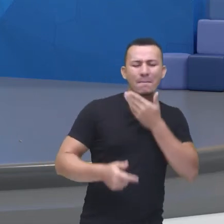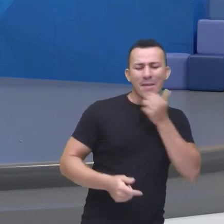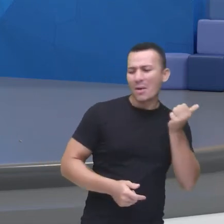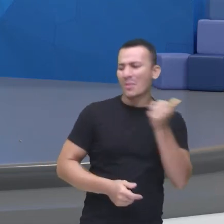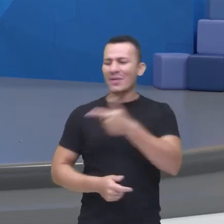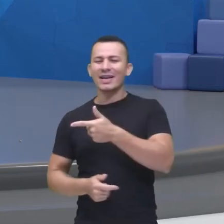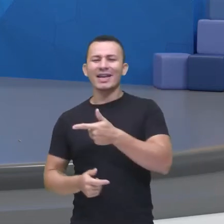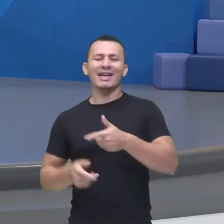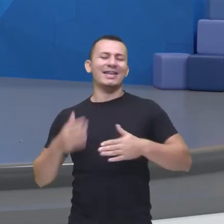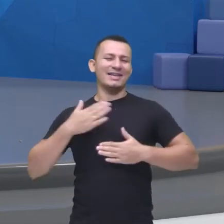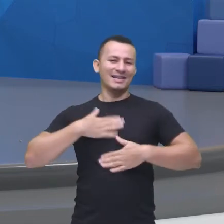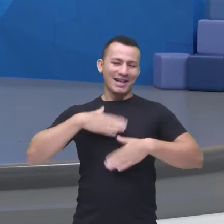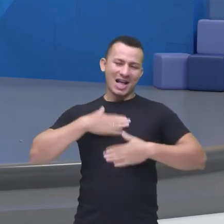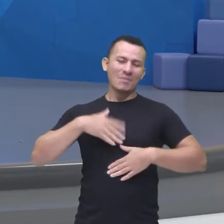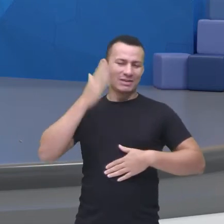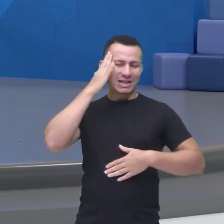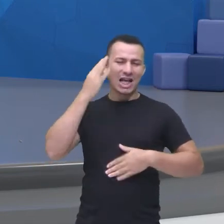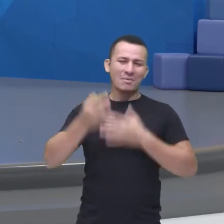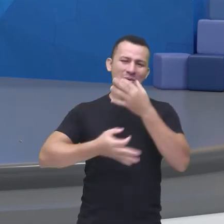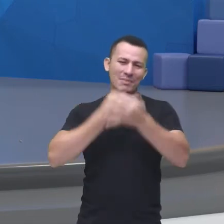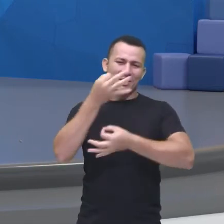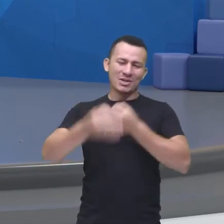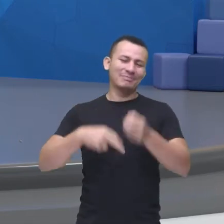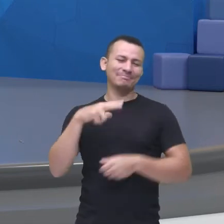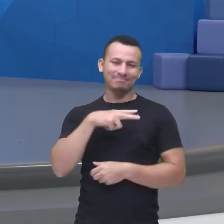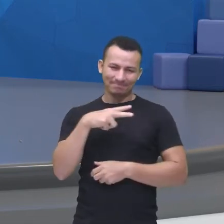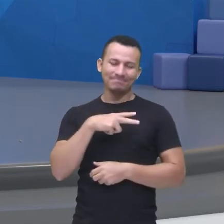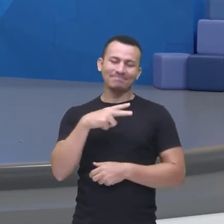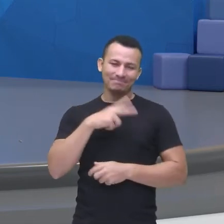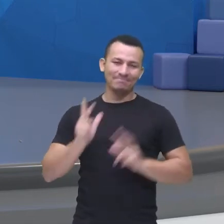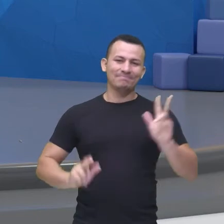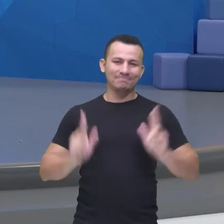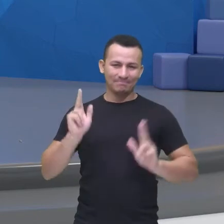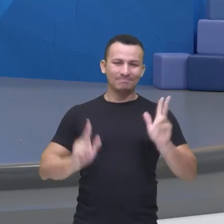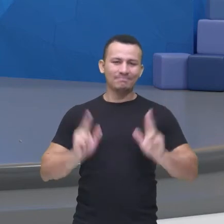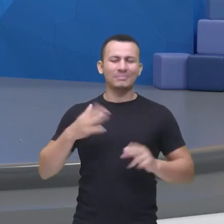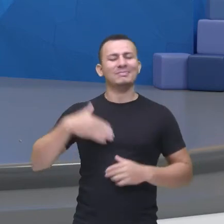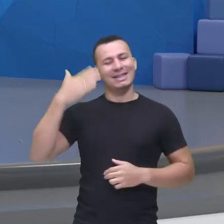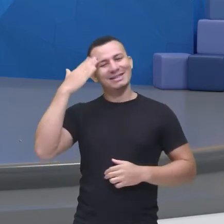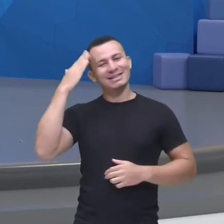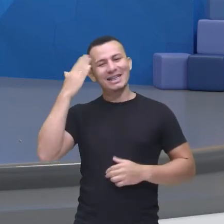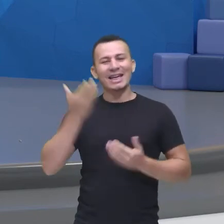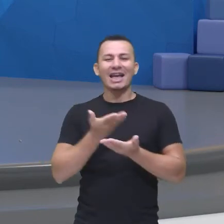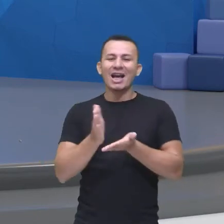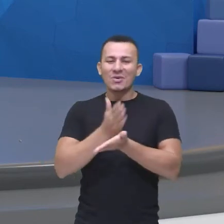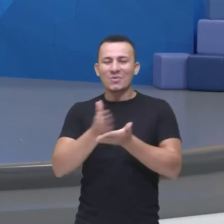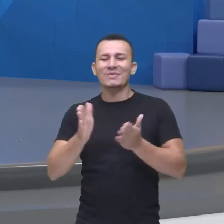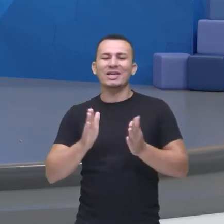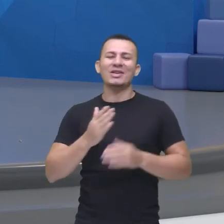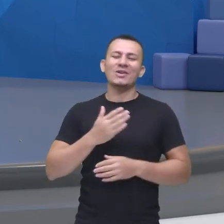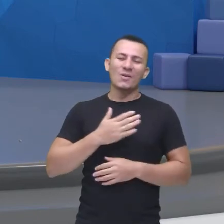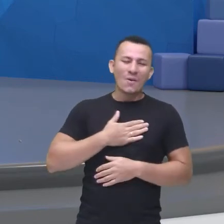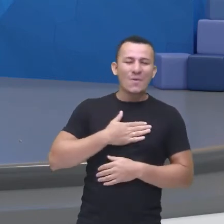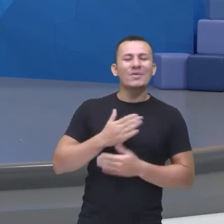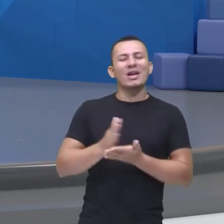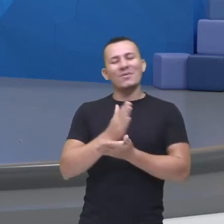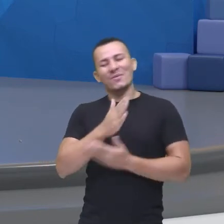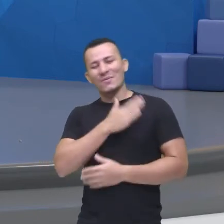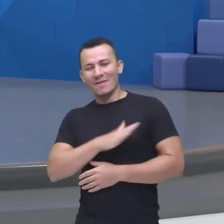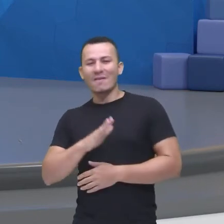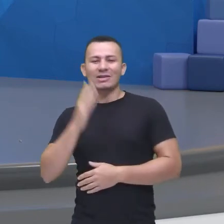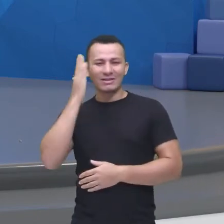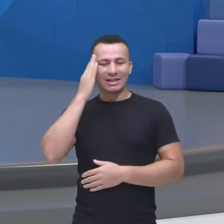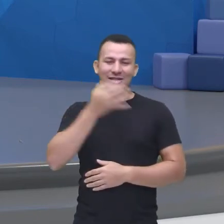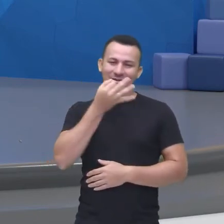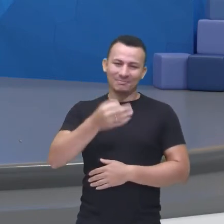relação às séries, elas são muito pessoais, né, a gente gosta ali de alguns desses episódios, tá bom? E aí, gente, vamos